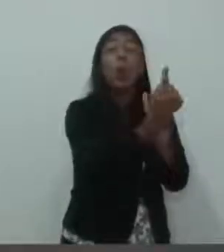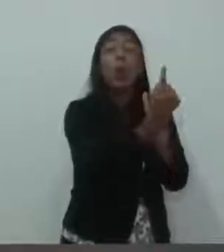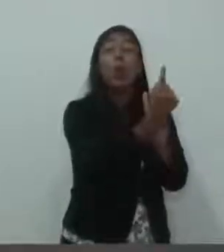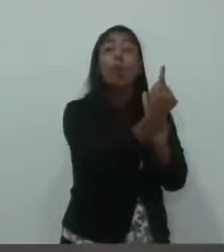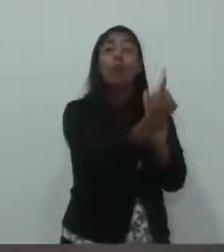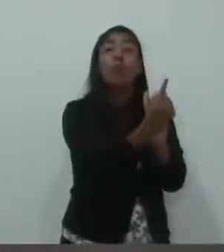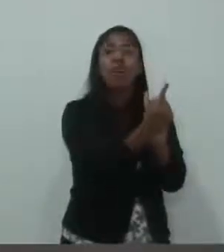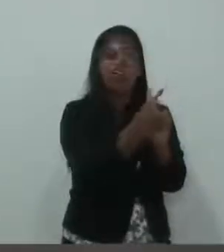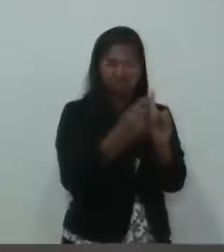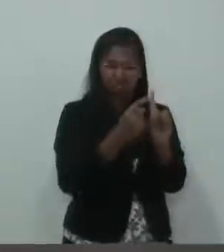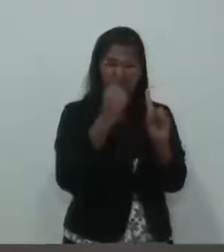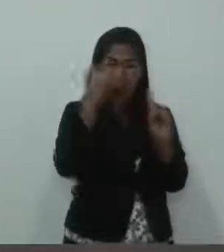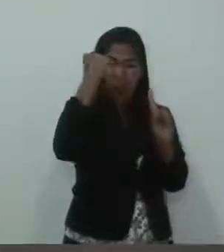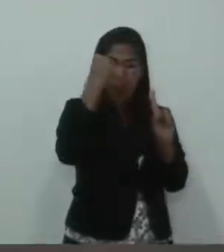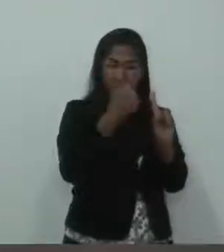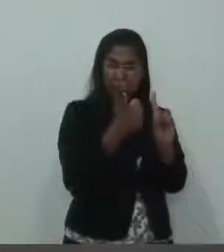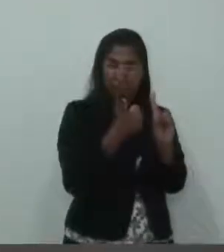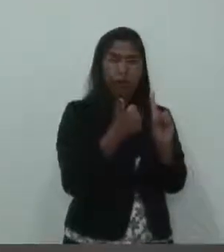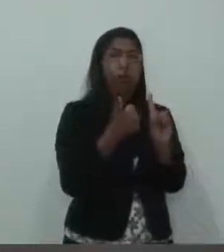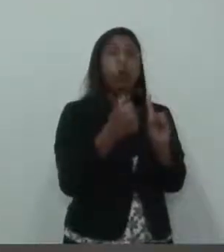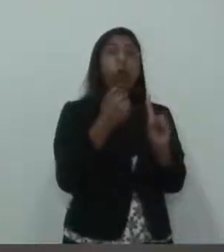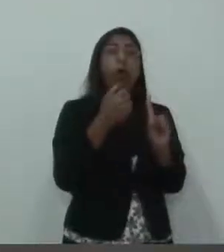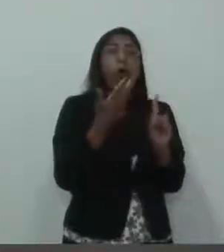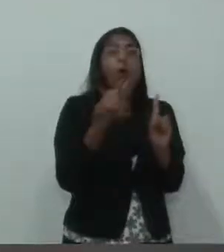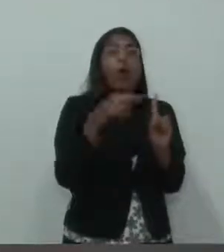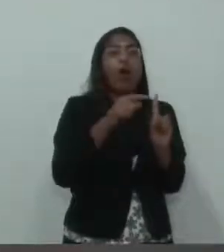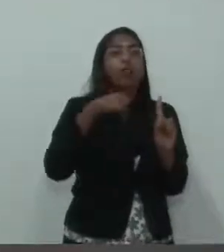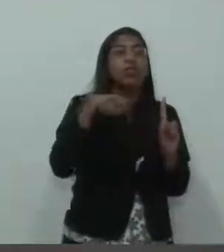Ela continua sendo herói ou ela é um assassino?